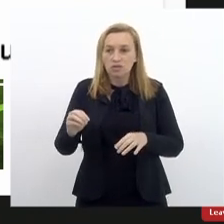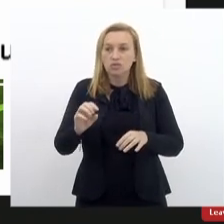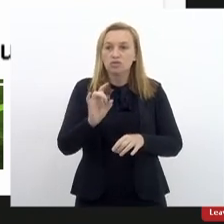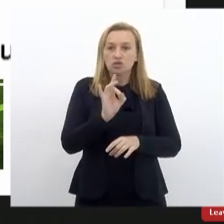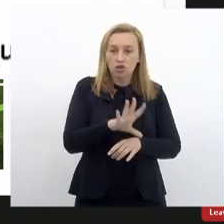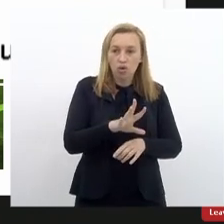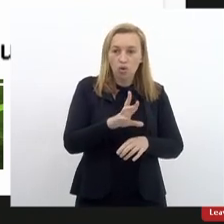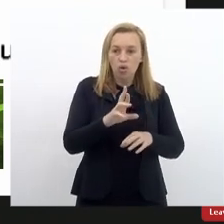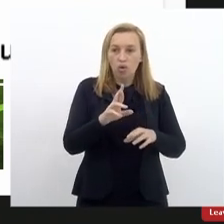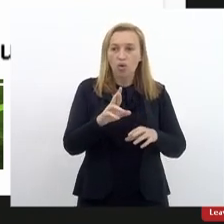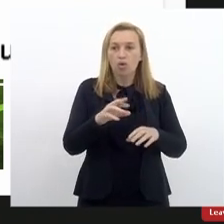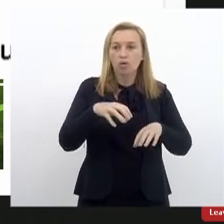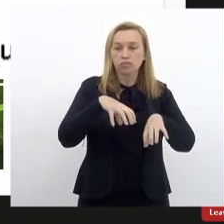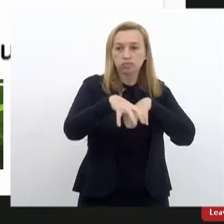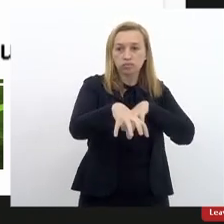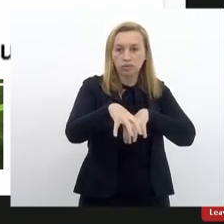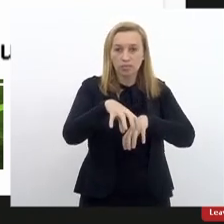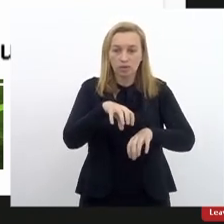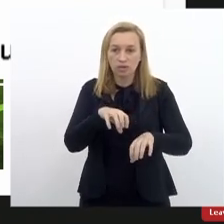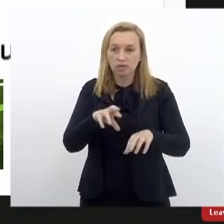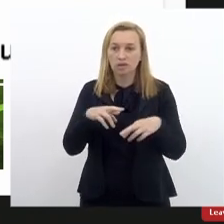Pode passar, gentileza.